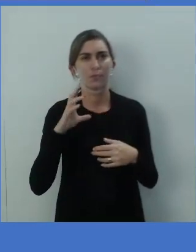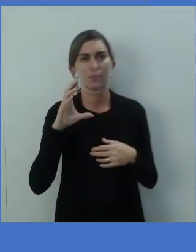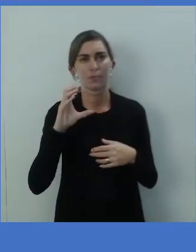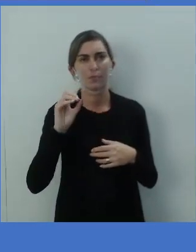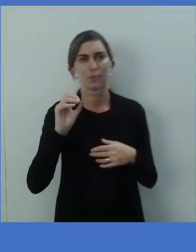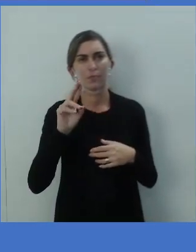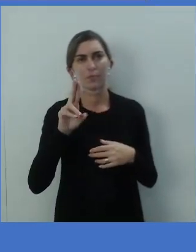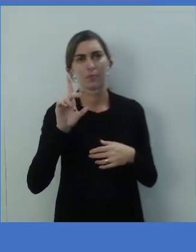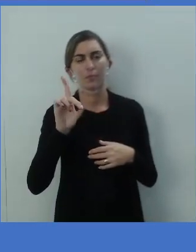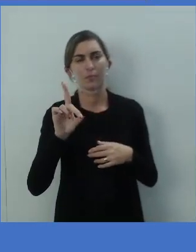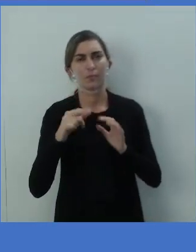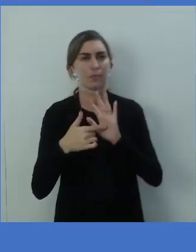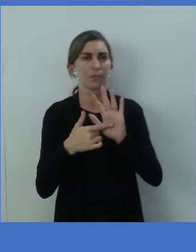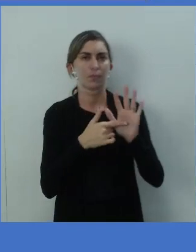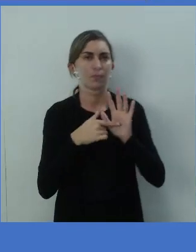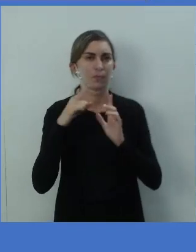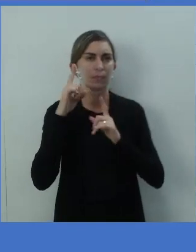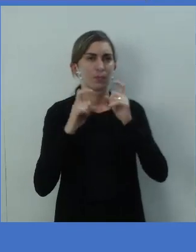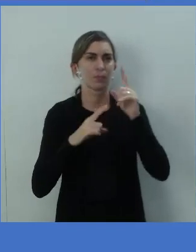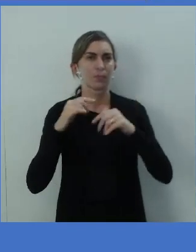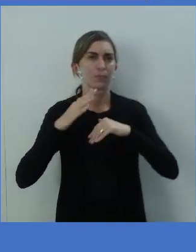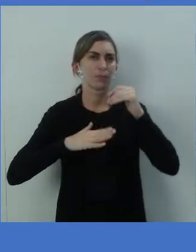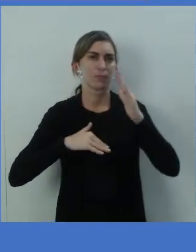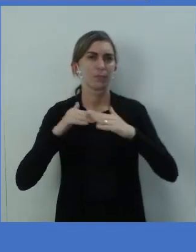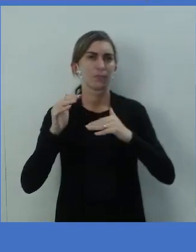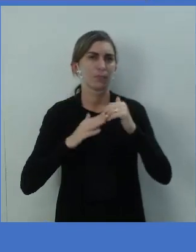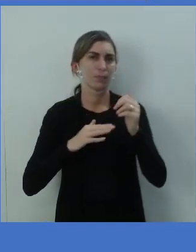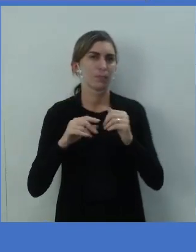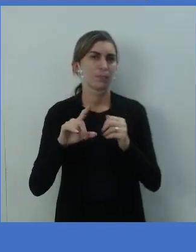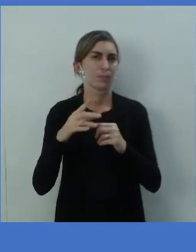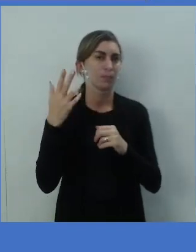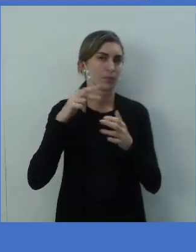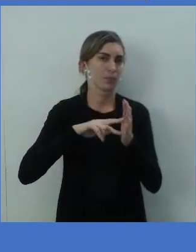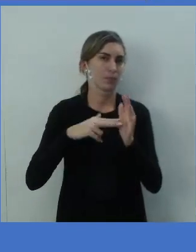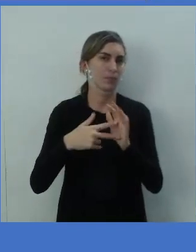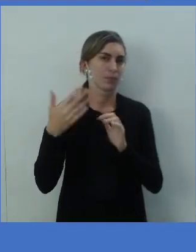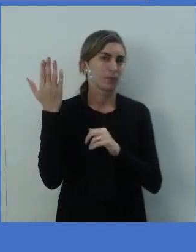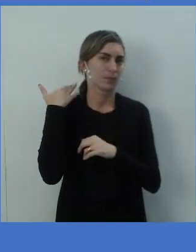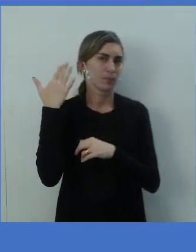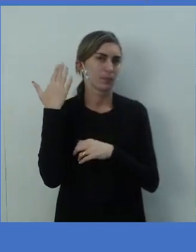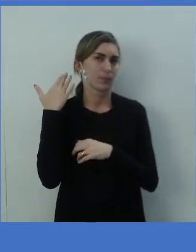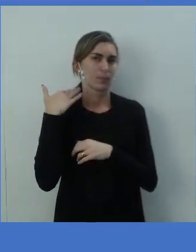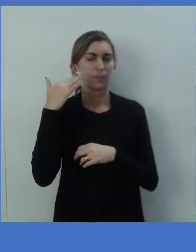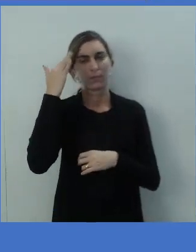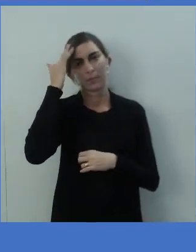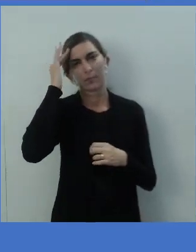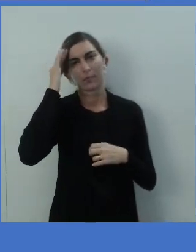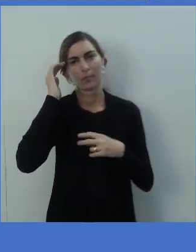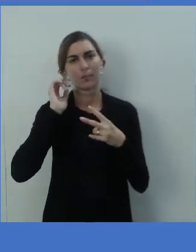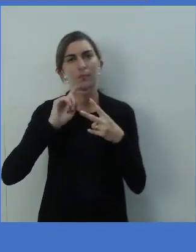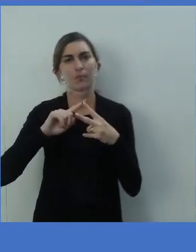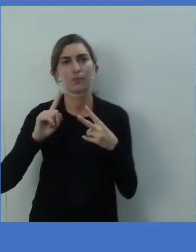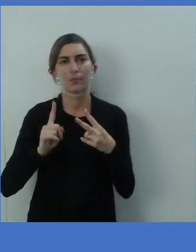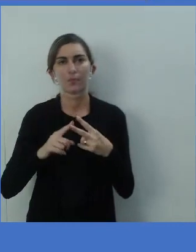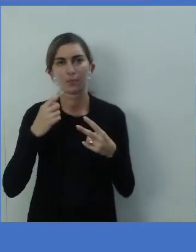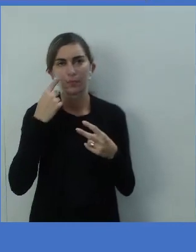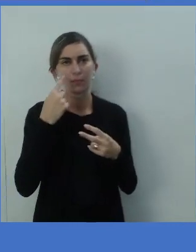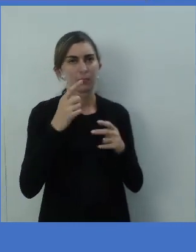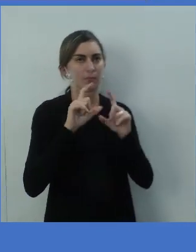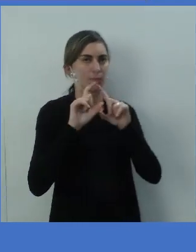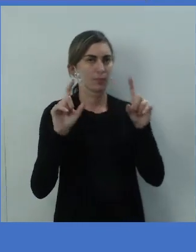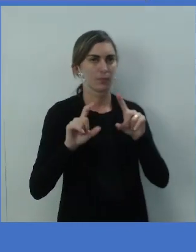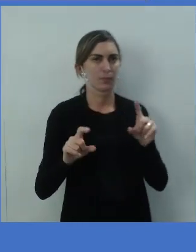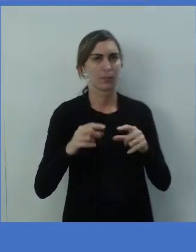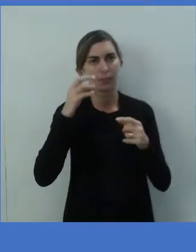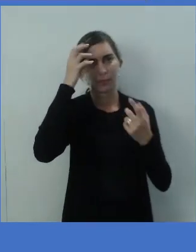essa ABILITY, mas que está aí no passado, a gente vai entender essas duas sentenças, tá? Então, temos